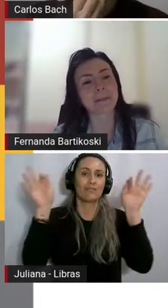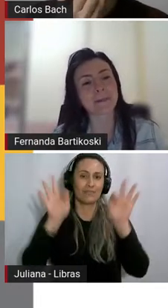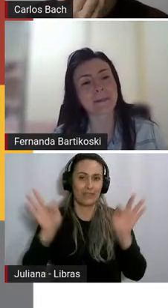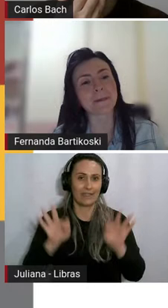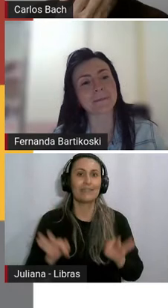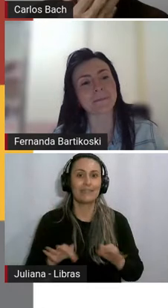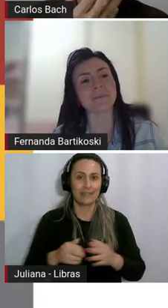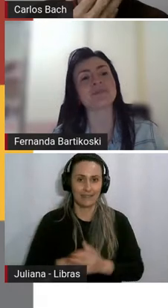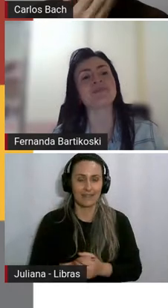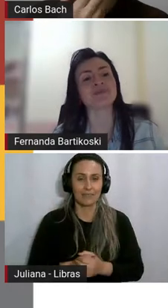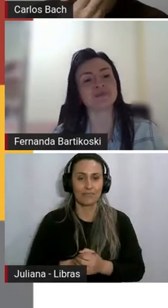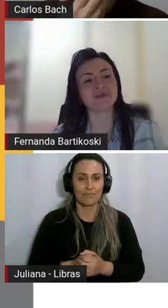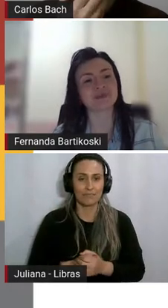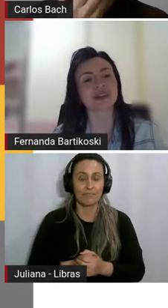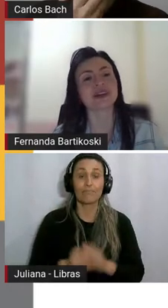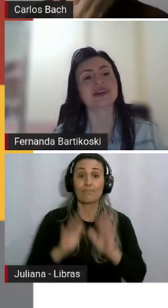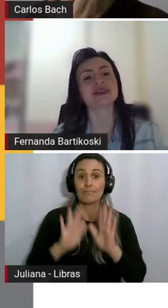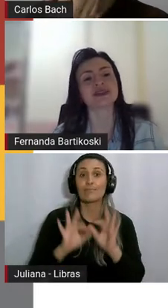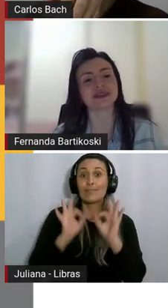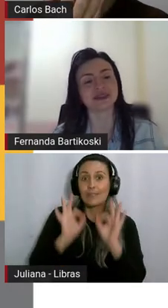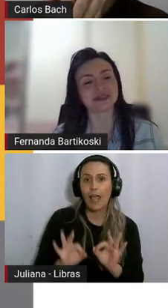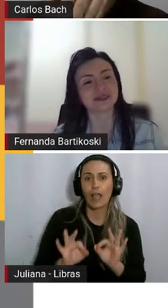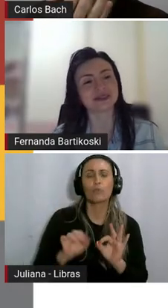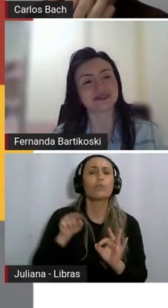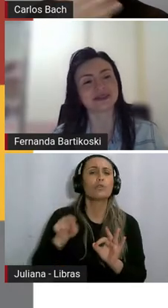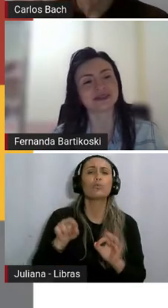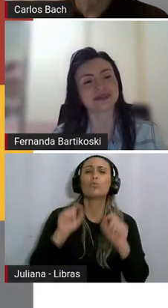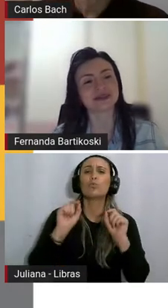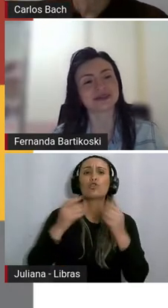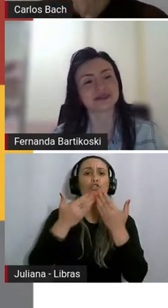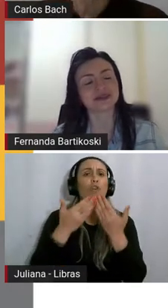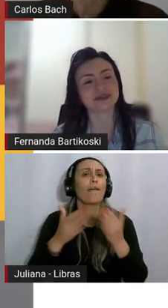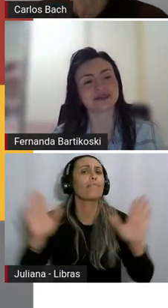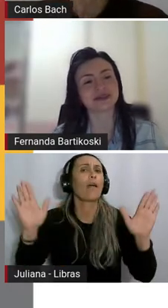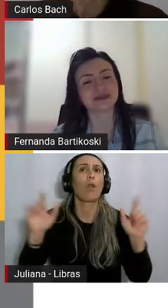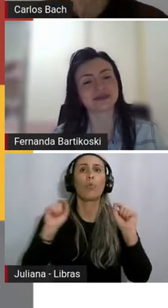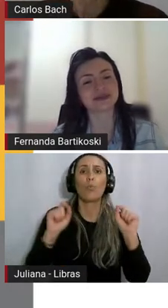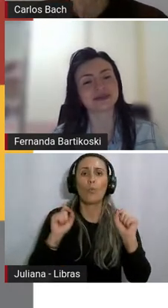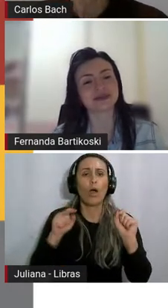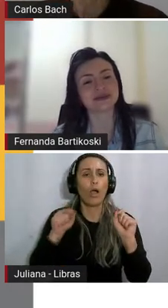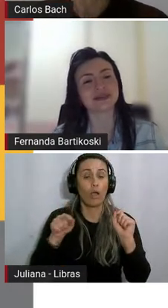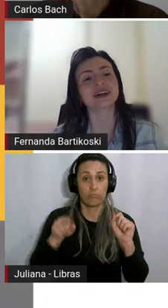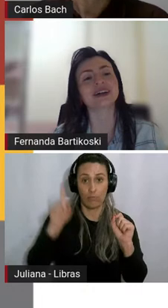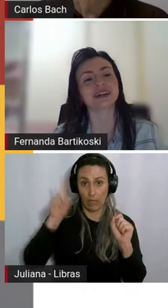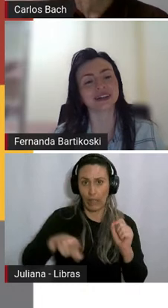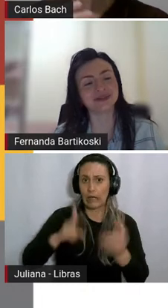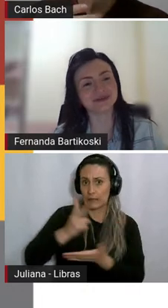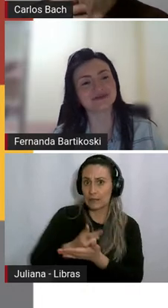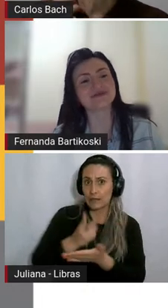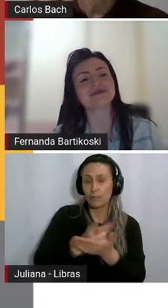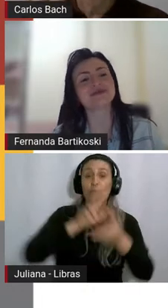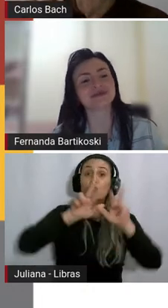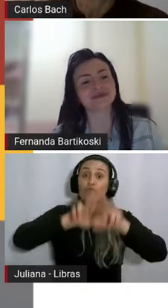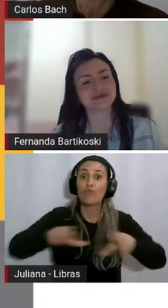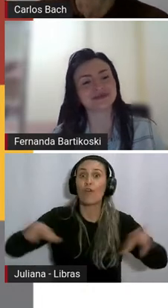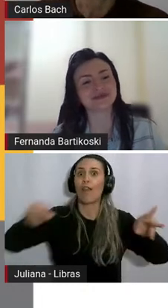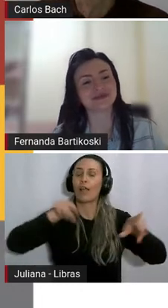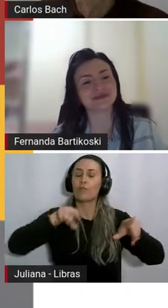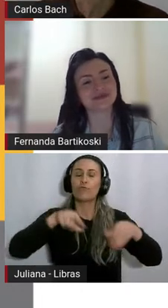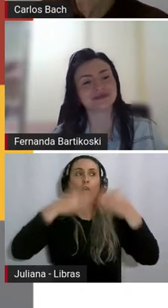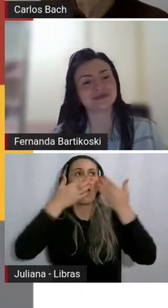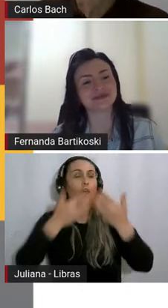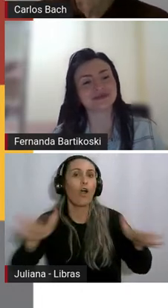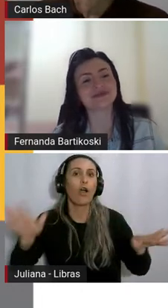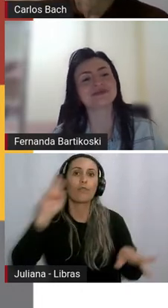janela, né? Que janela é essa? Para onde é que ela abre? Porque em todo momento ela abre para lugar diferente. Eu posso associar com o meu